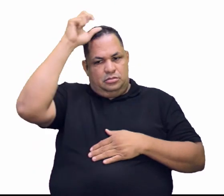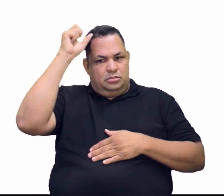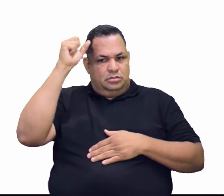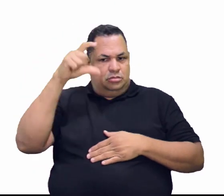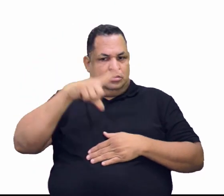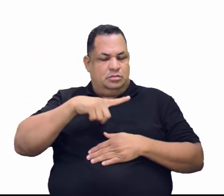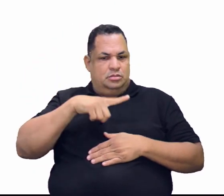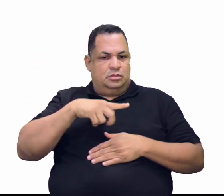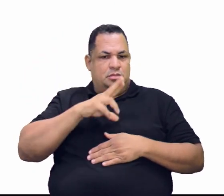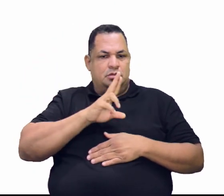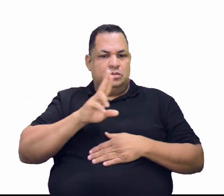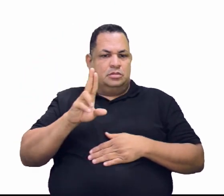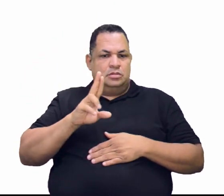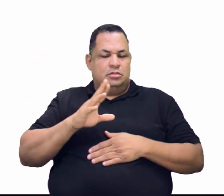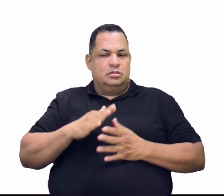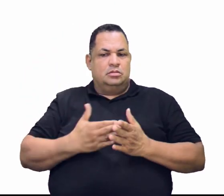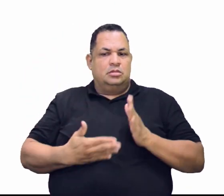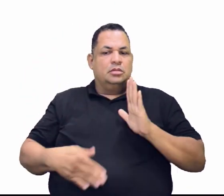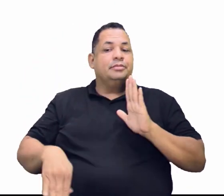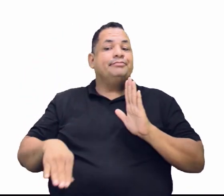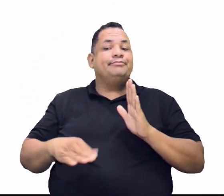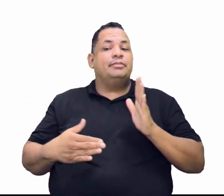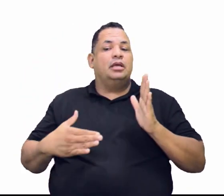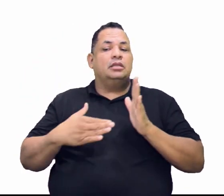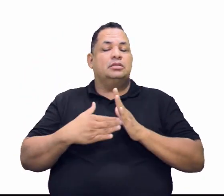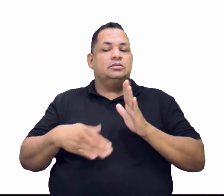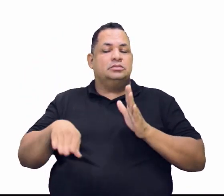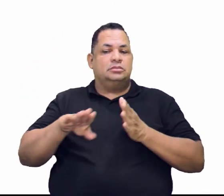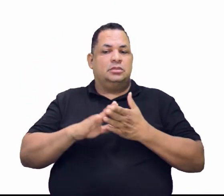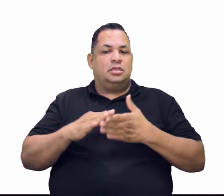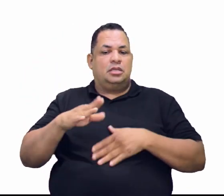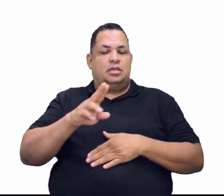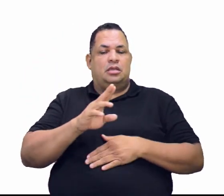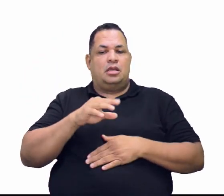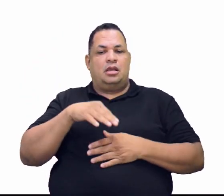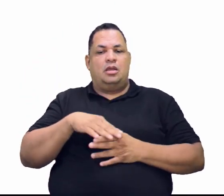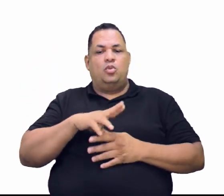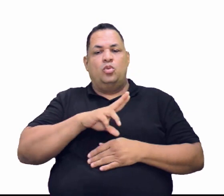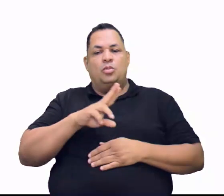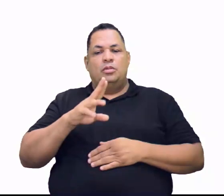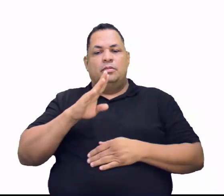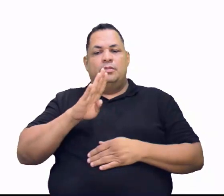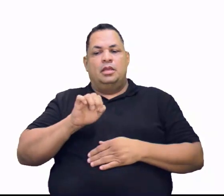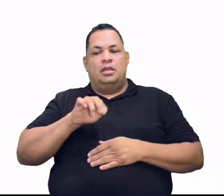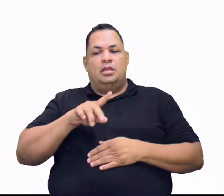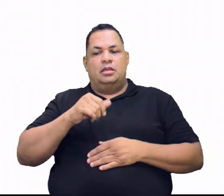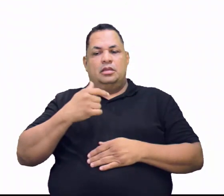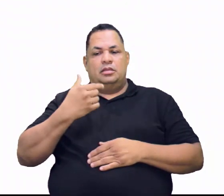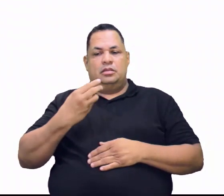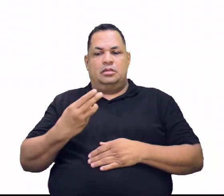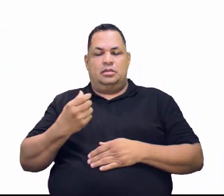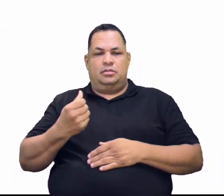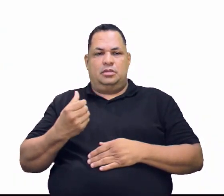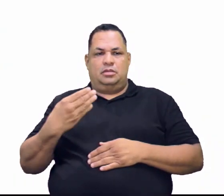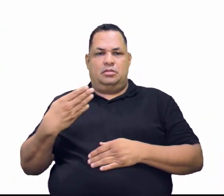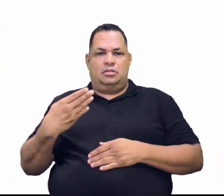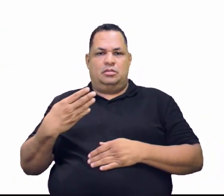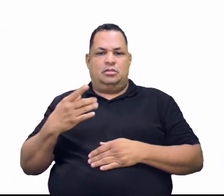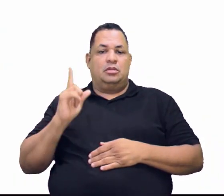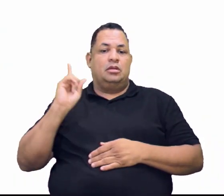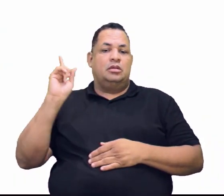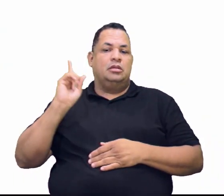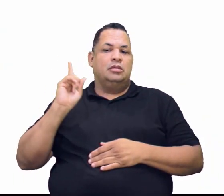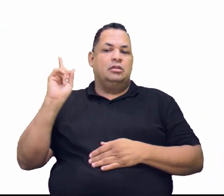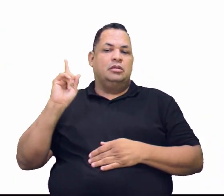nomes, né? Até chegar, de fato, no nome da BR-364. Olha aí a caçeterita.